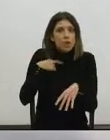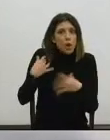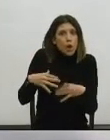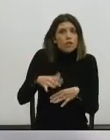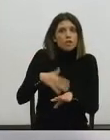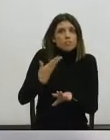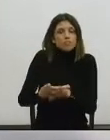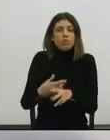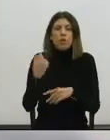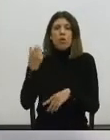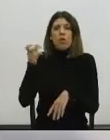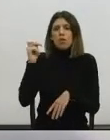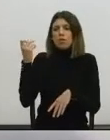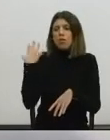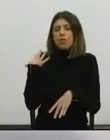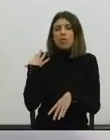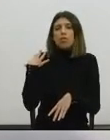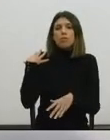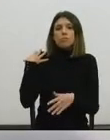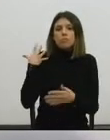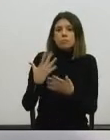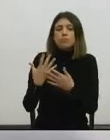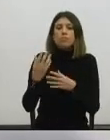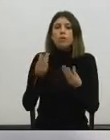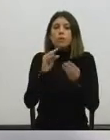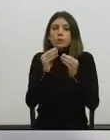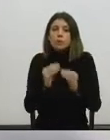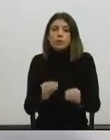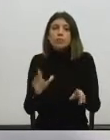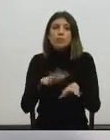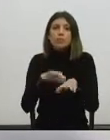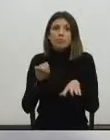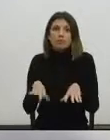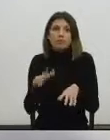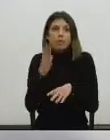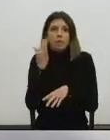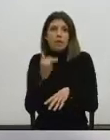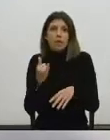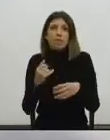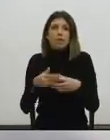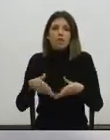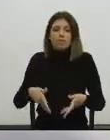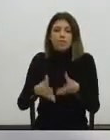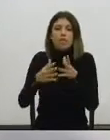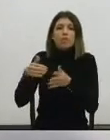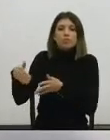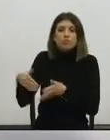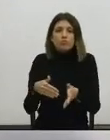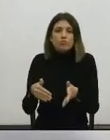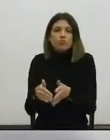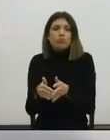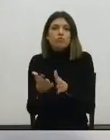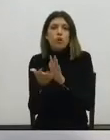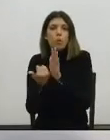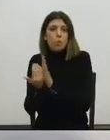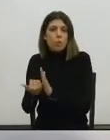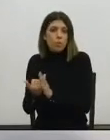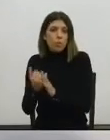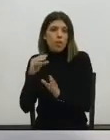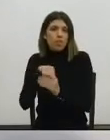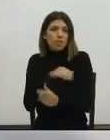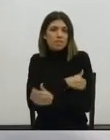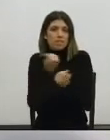que têm estado, nos últimos anos, a ser realizados pelo desencarceramento de antigas vias fluviais dentro de cidades,